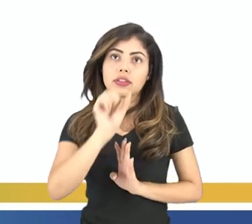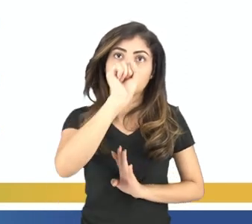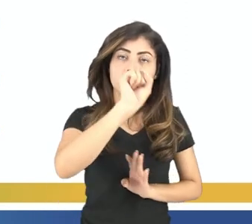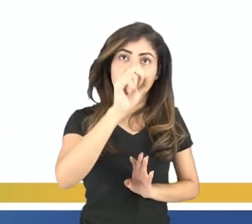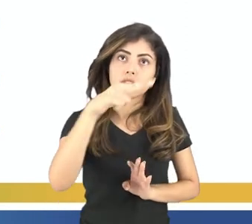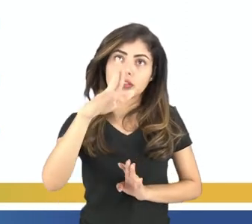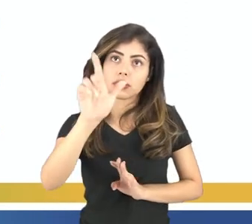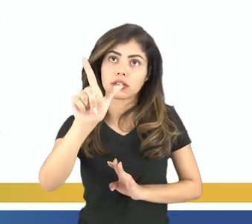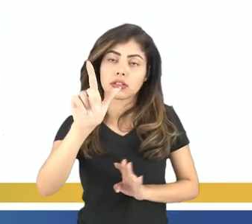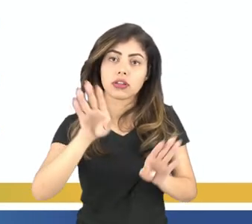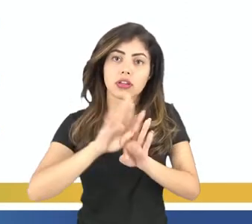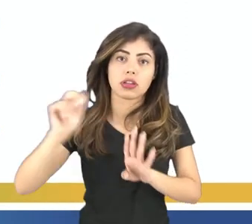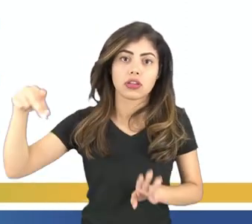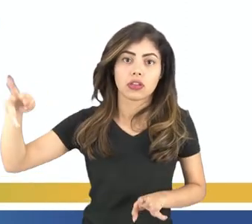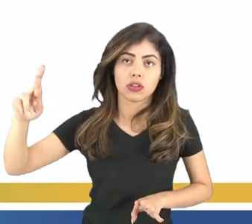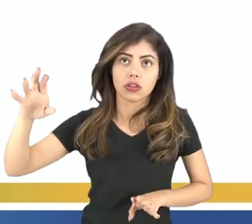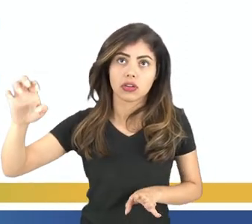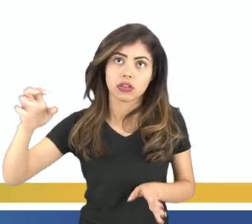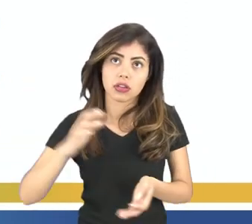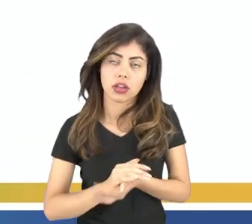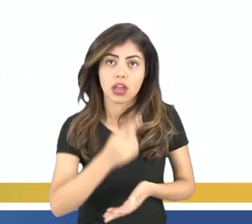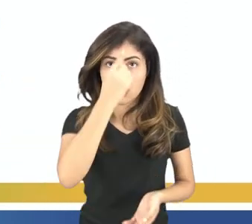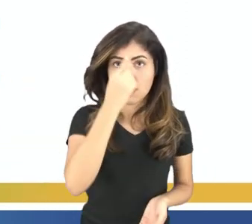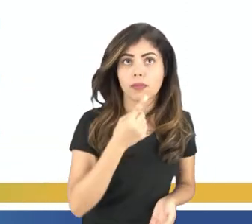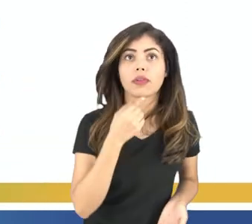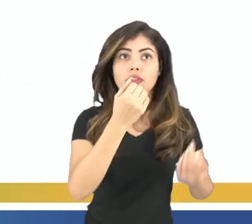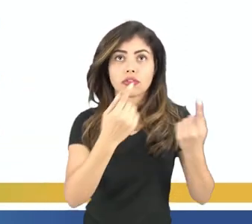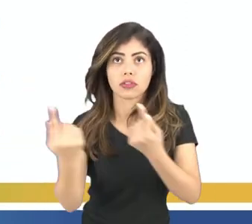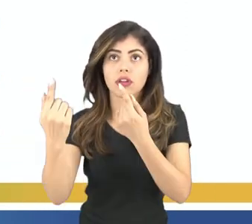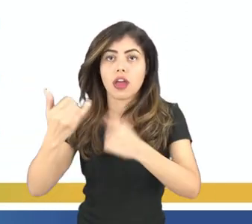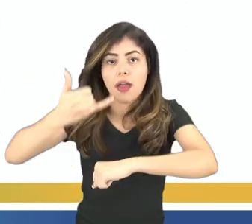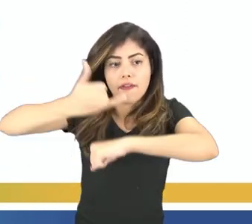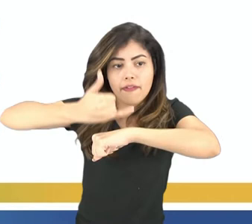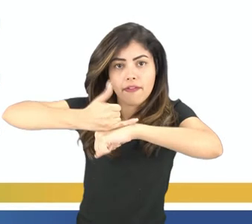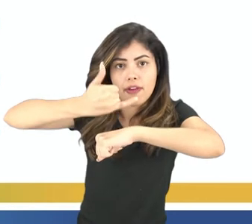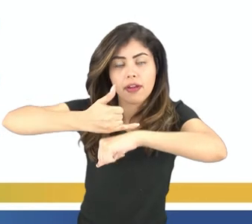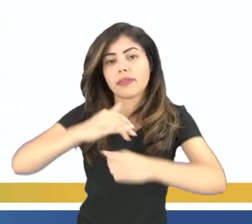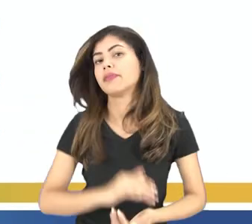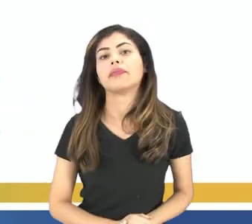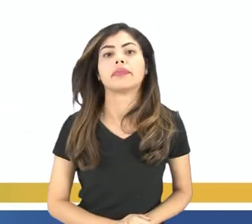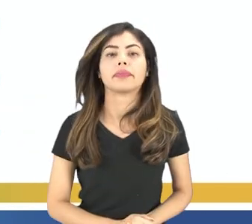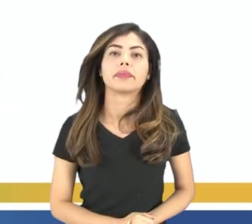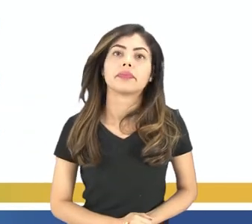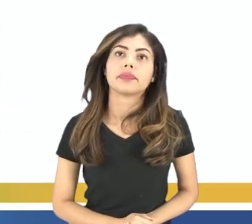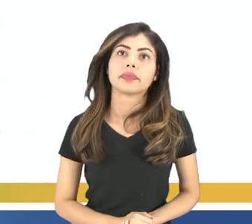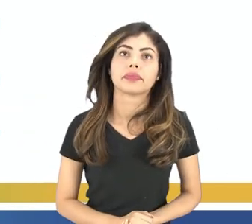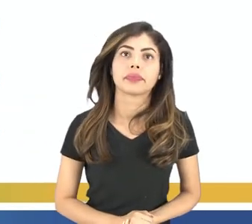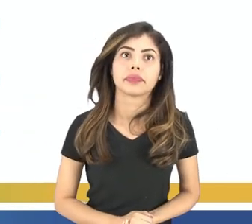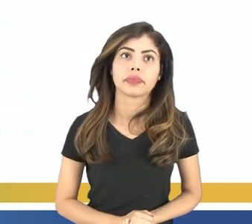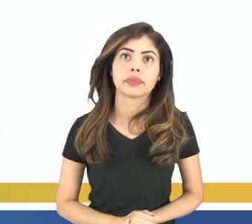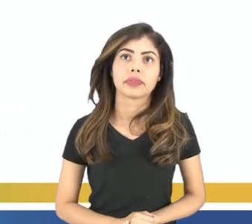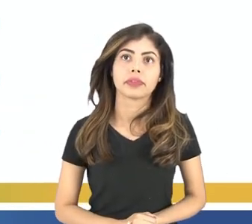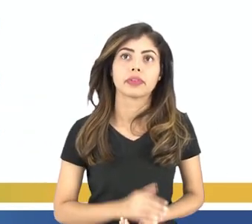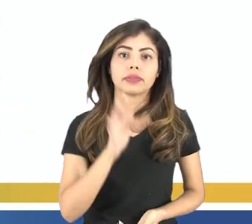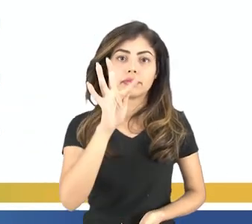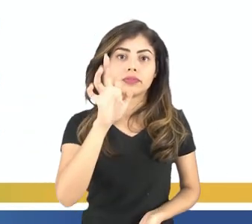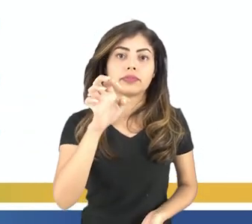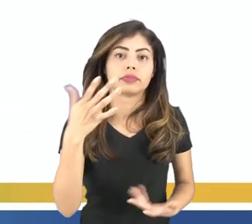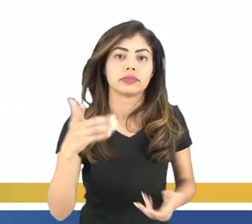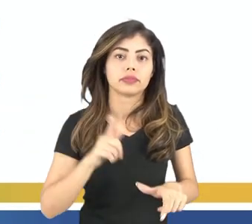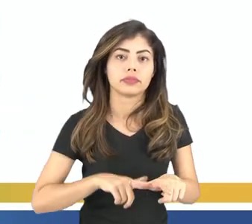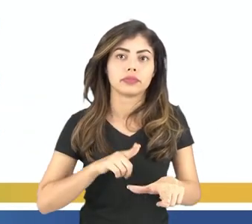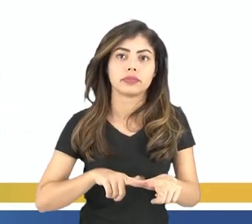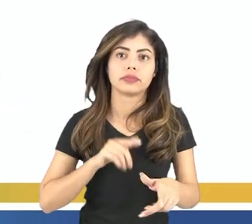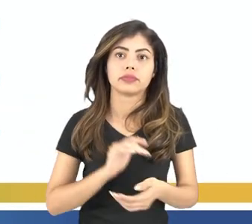sul e o lado norte, e aí a figura de um pedaço de ferro ali representado quimicamente pelo FE. Ele quer